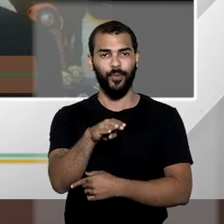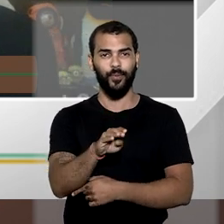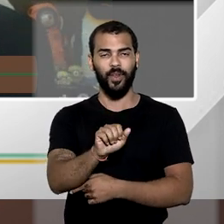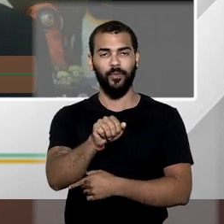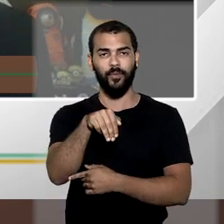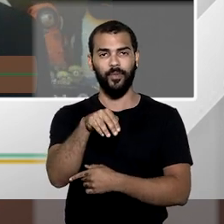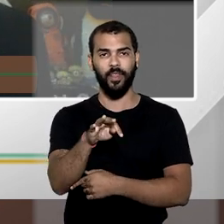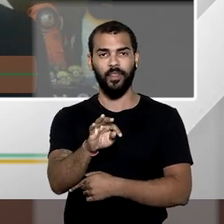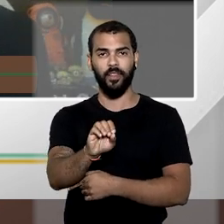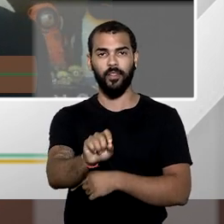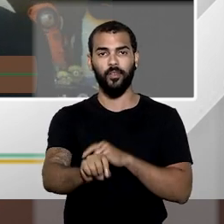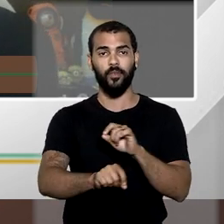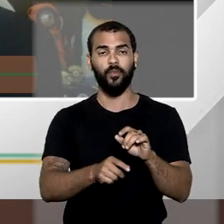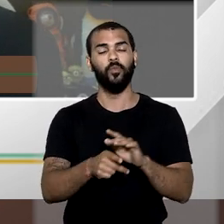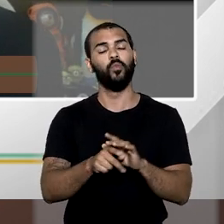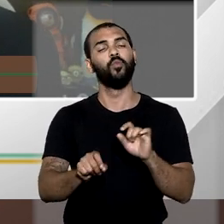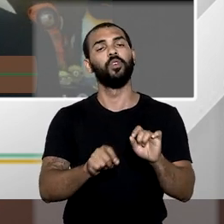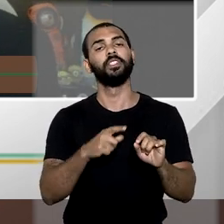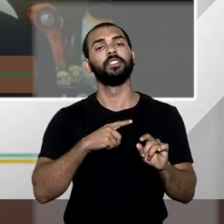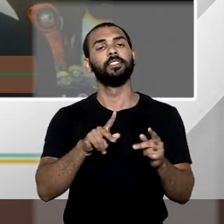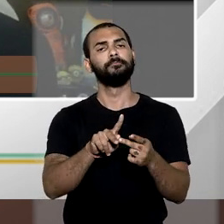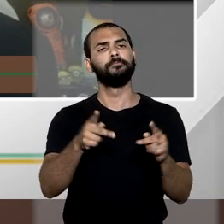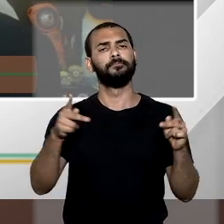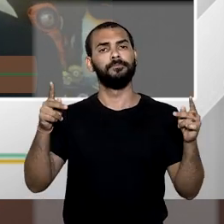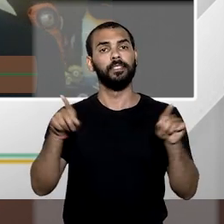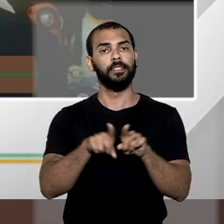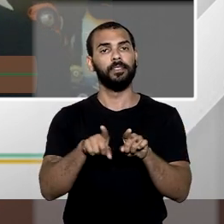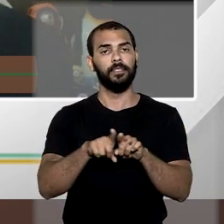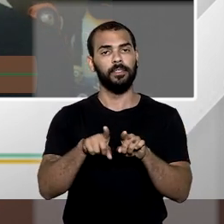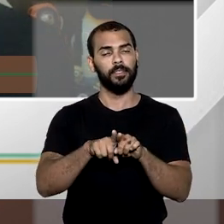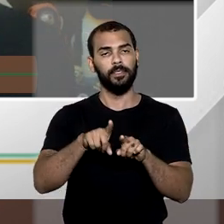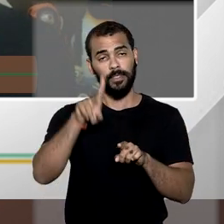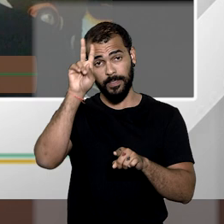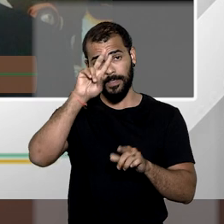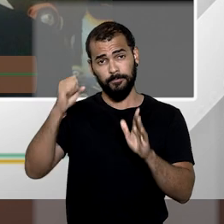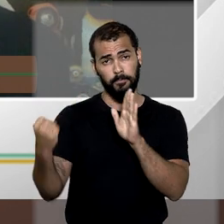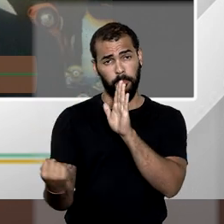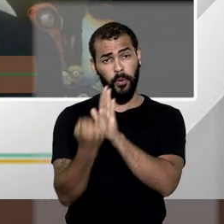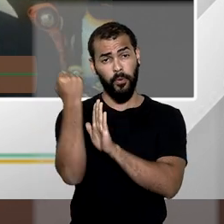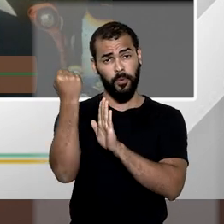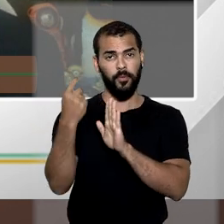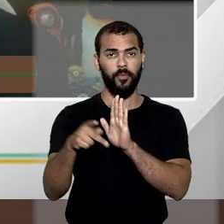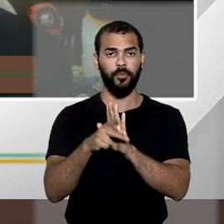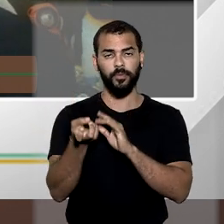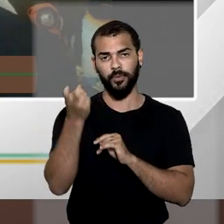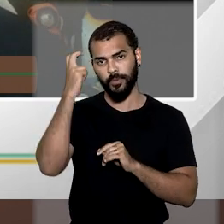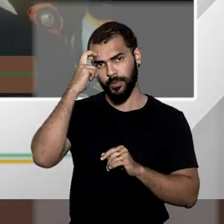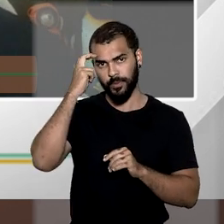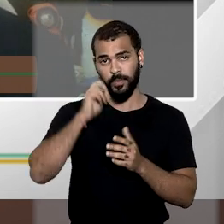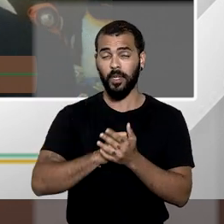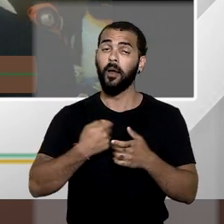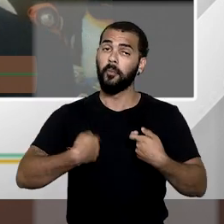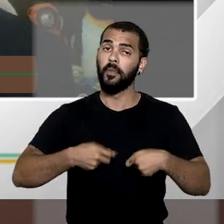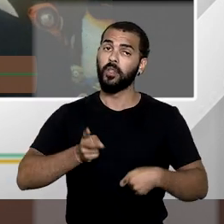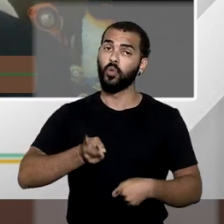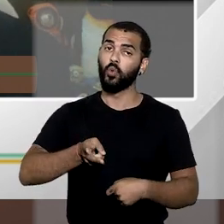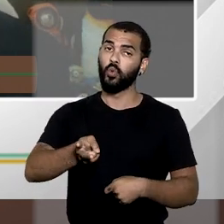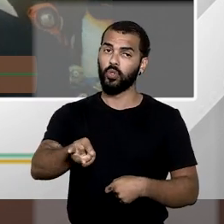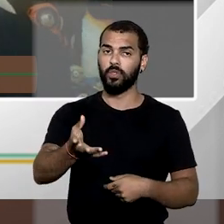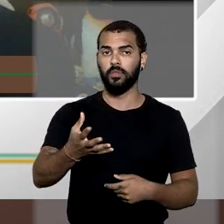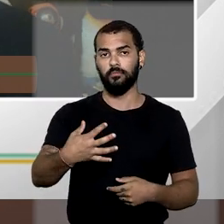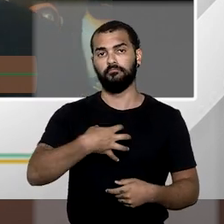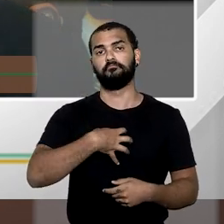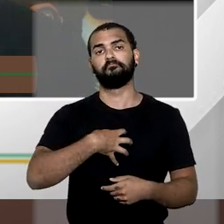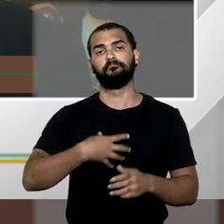se trata de bens de repercussão e de realmente significação cultural e que devam ser mantidos na sua